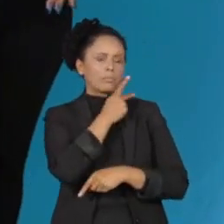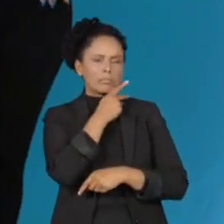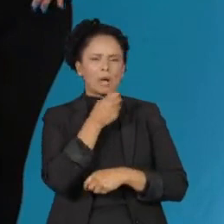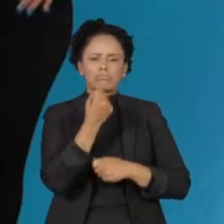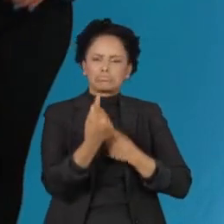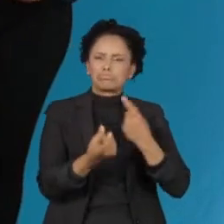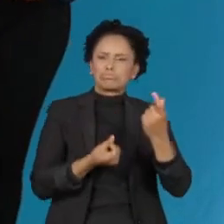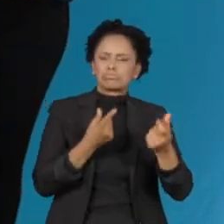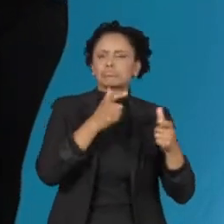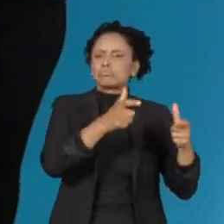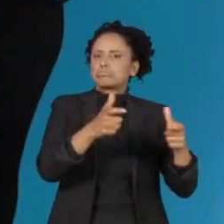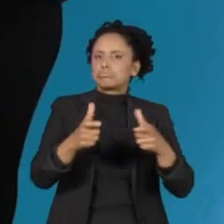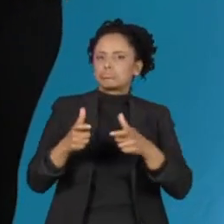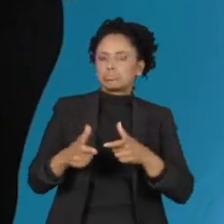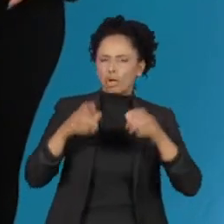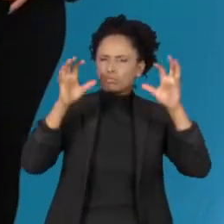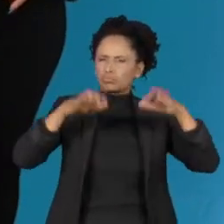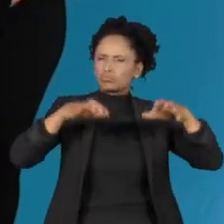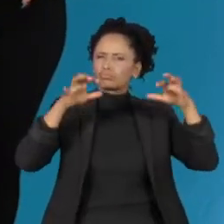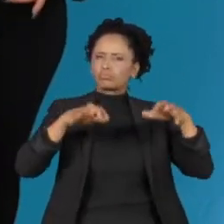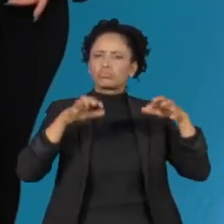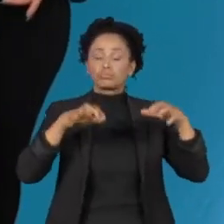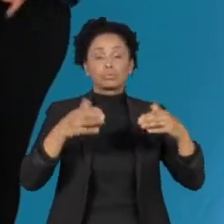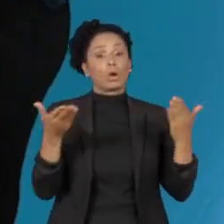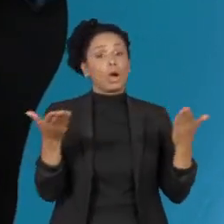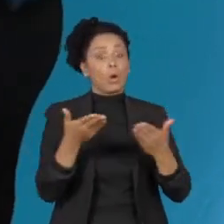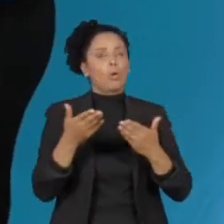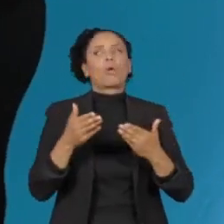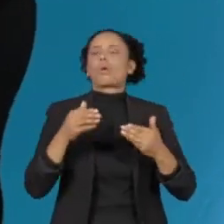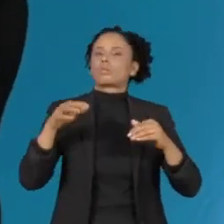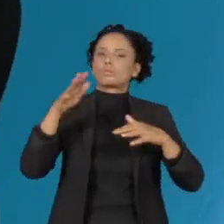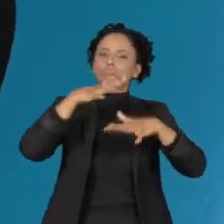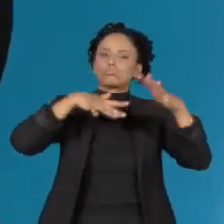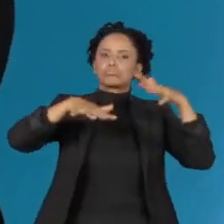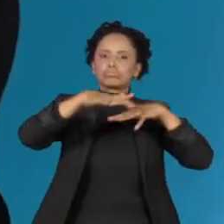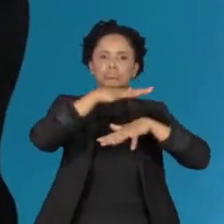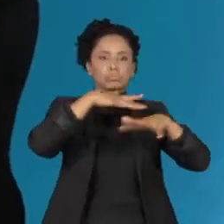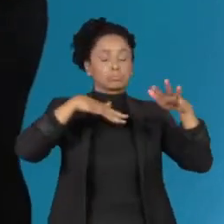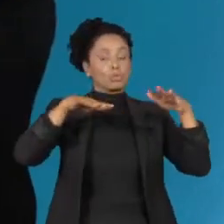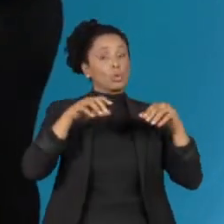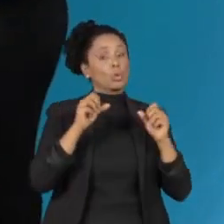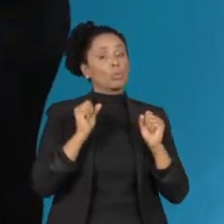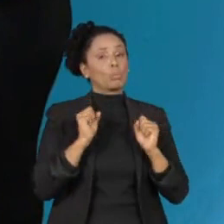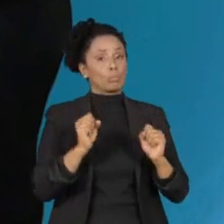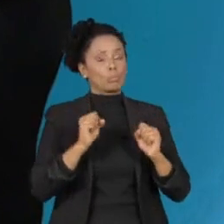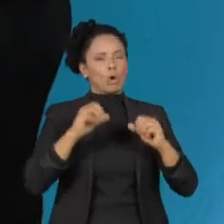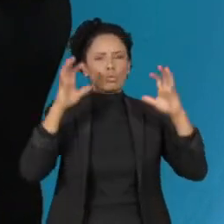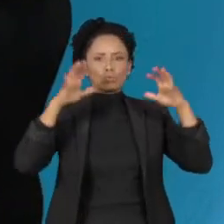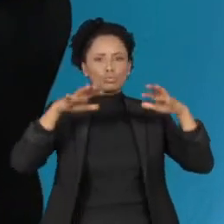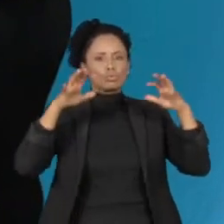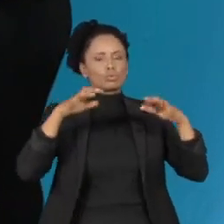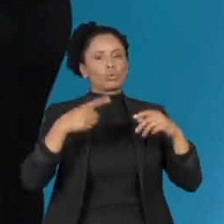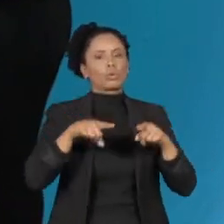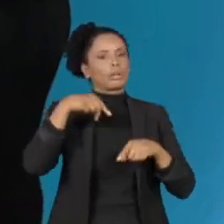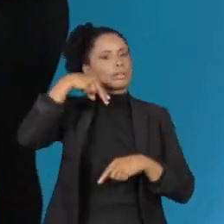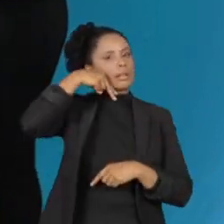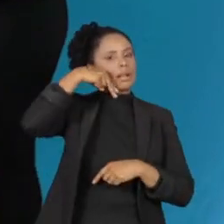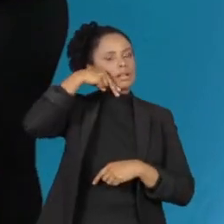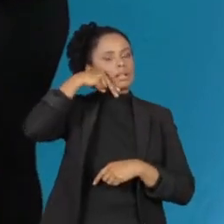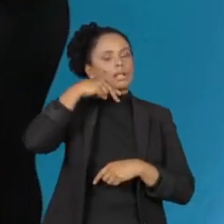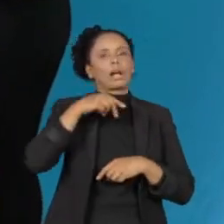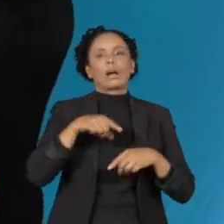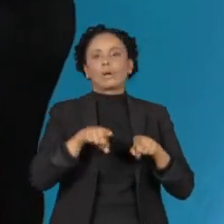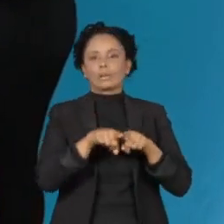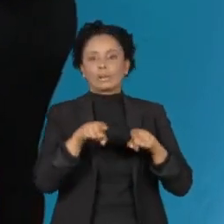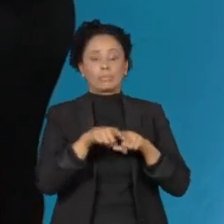momentos. Hoje, o predomínio é de céu mais nublado. Ainda não tem previsão de chuva em Natal e João Pessoa e parte do interior